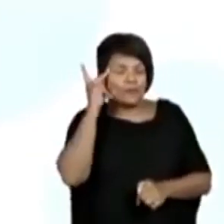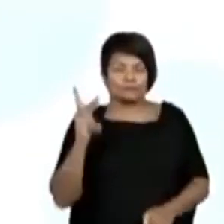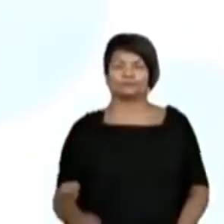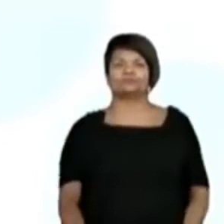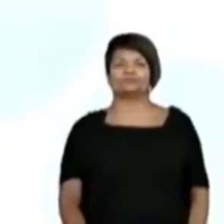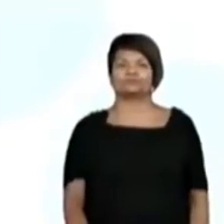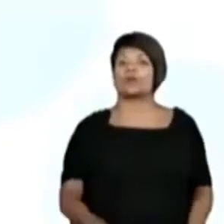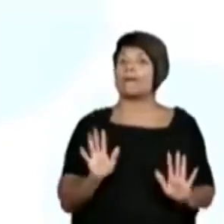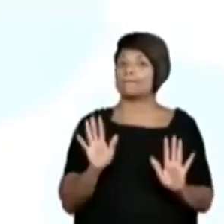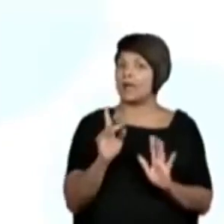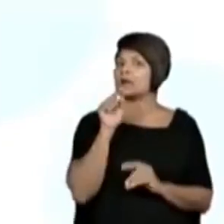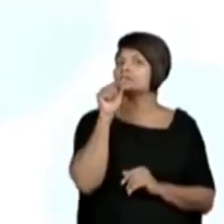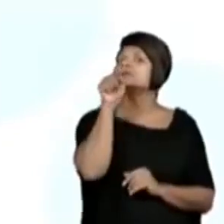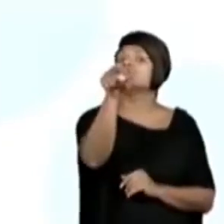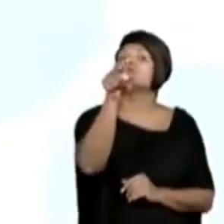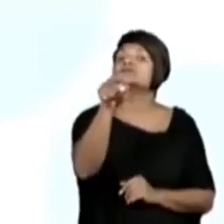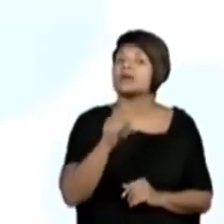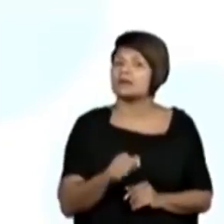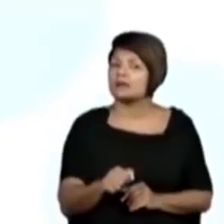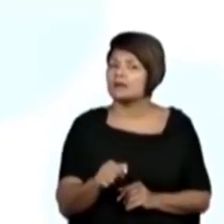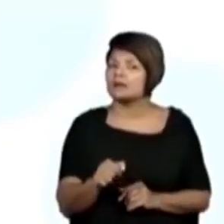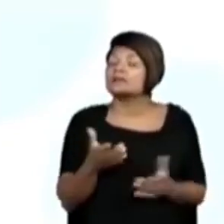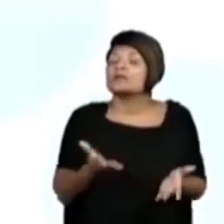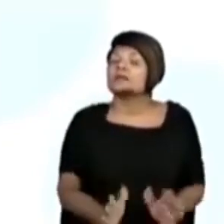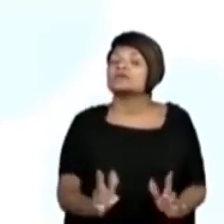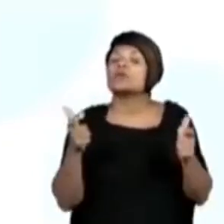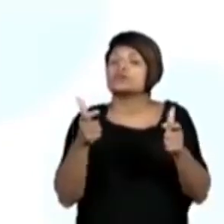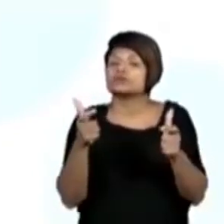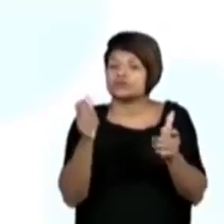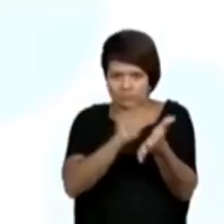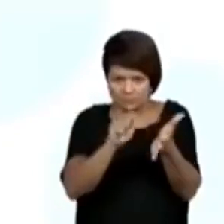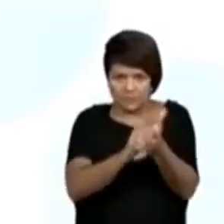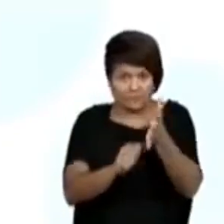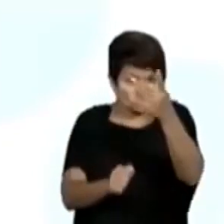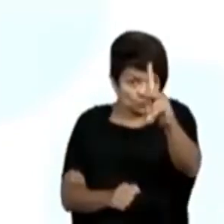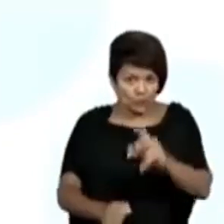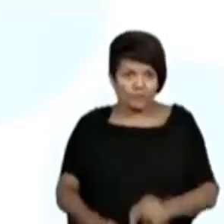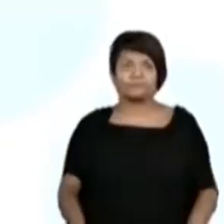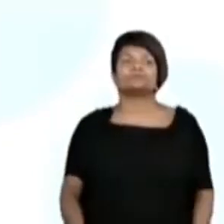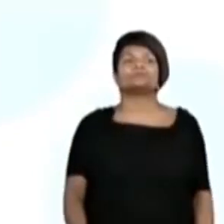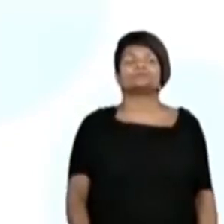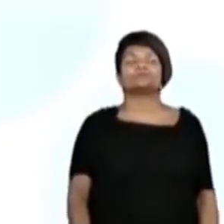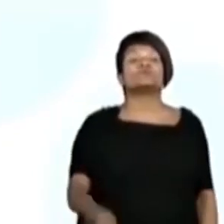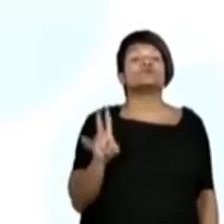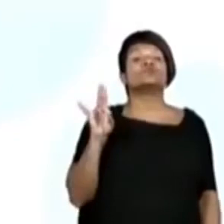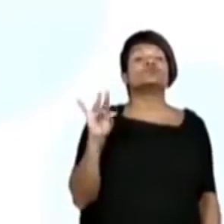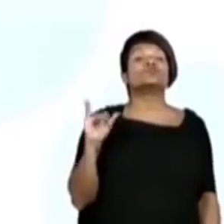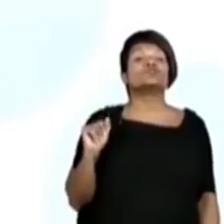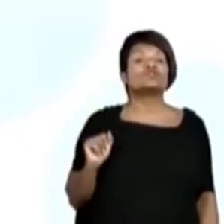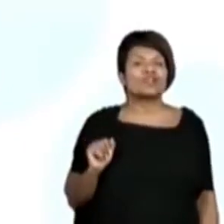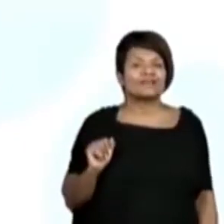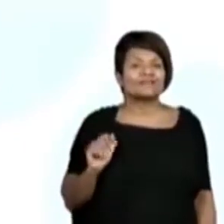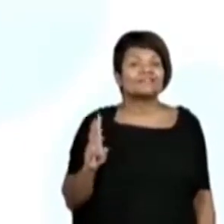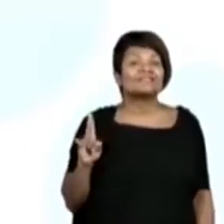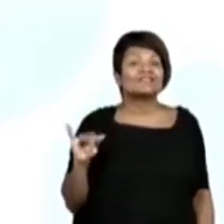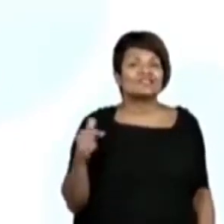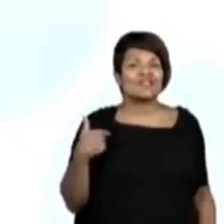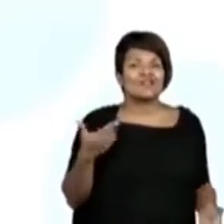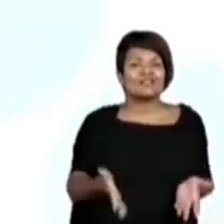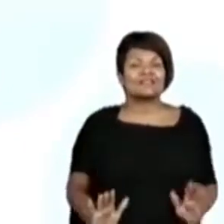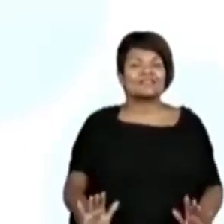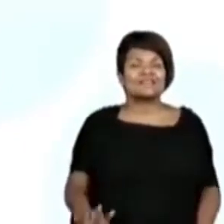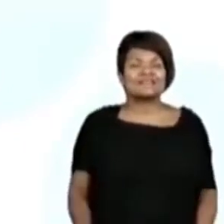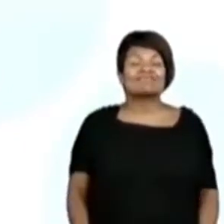Mas você vai escrever a sua cidade aí. No dia... Hum, agora eles vão descobrir. Bom... O dia do